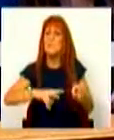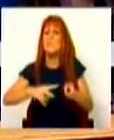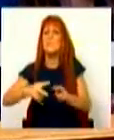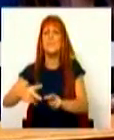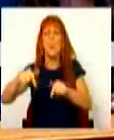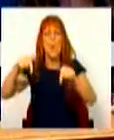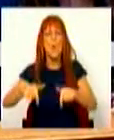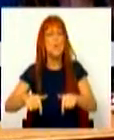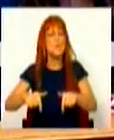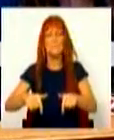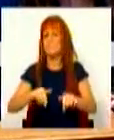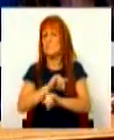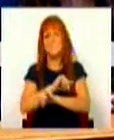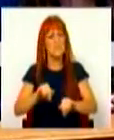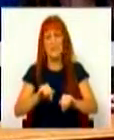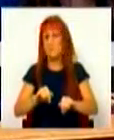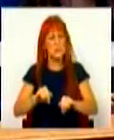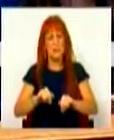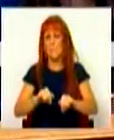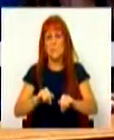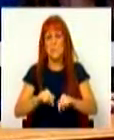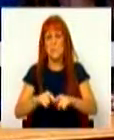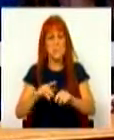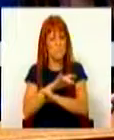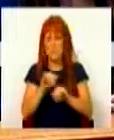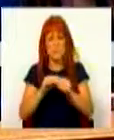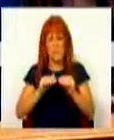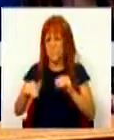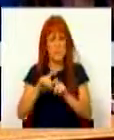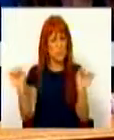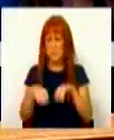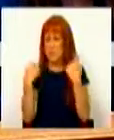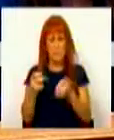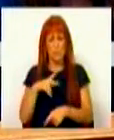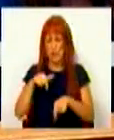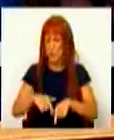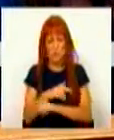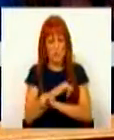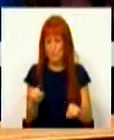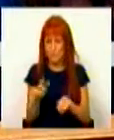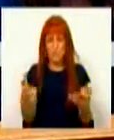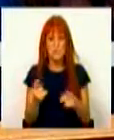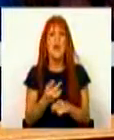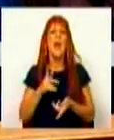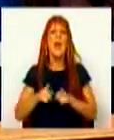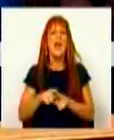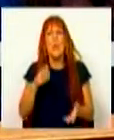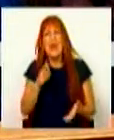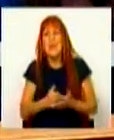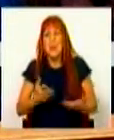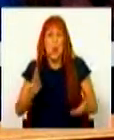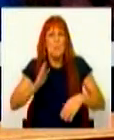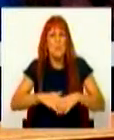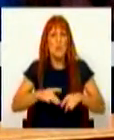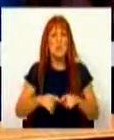é, hoje em dia, incomportável e insustentável na sociedade portuguesa. É, portanto, não apenas por